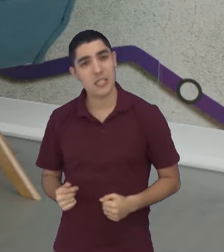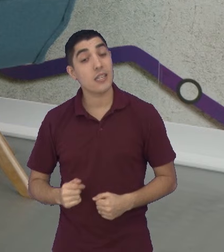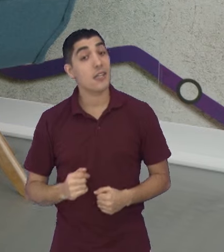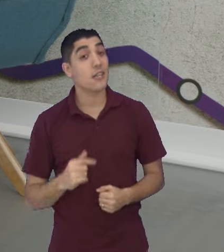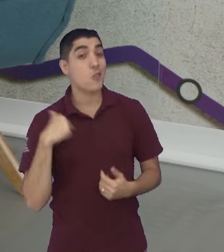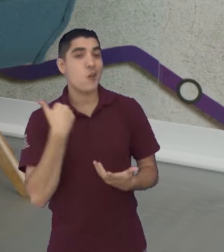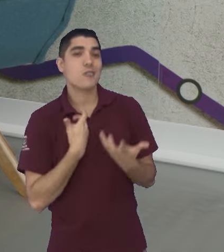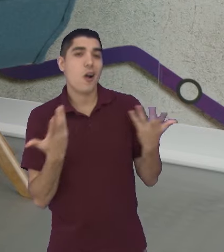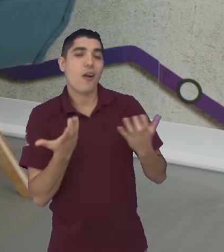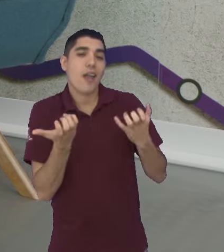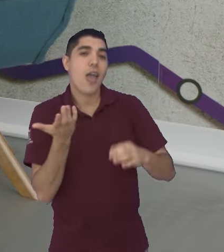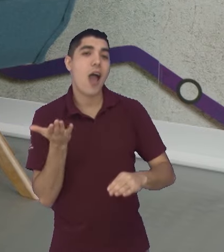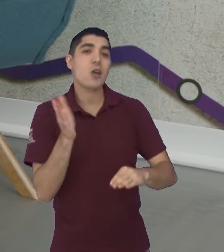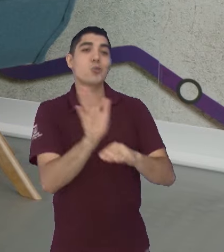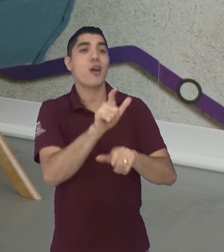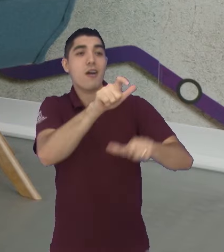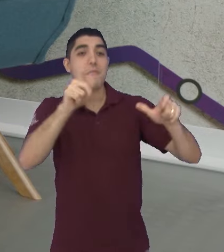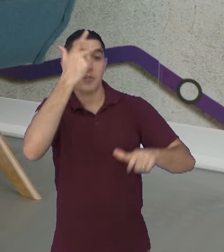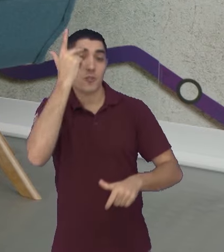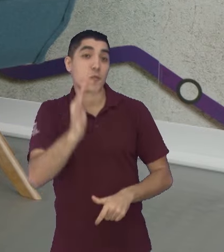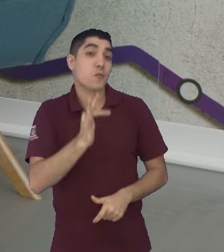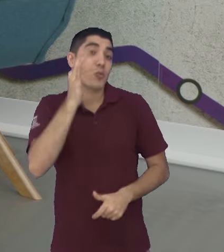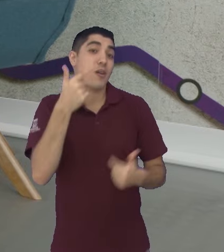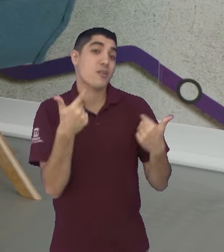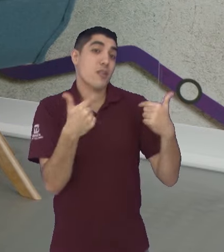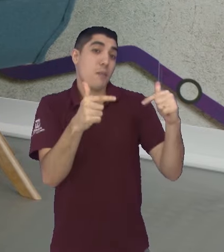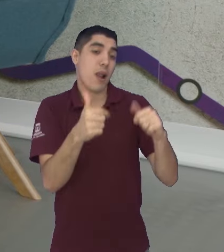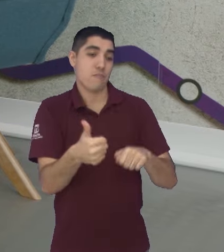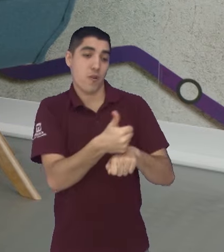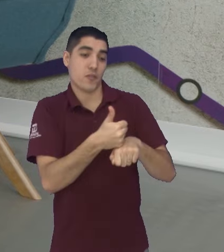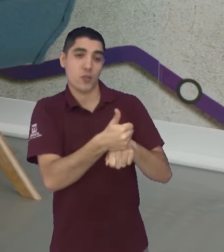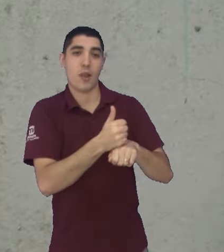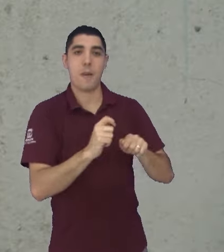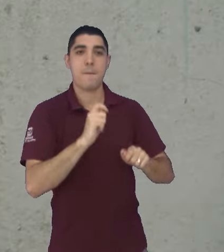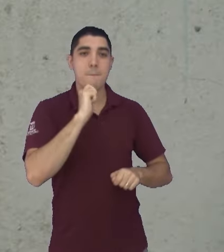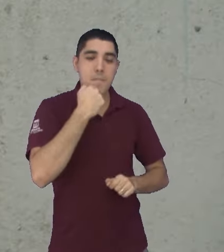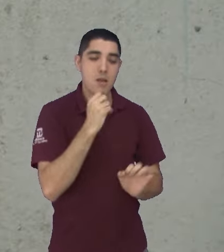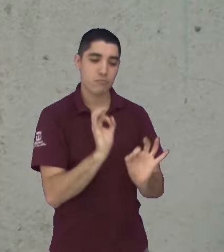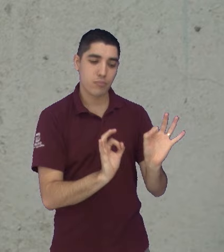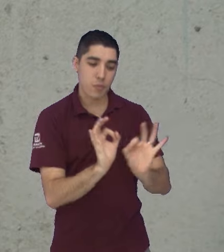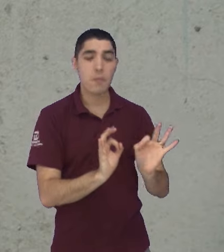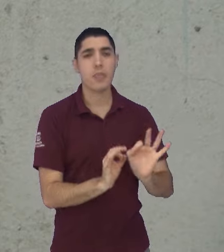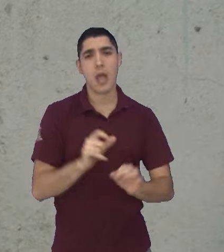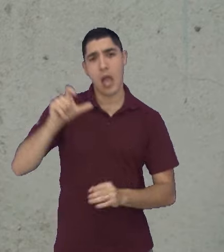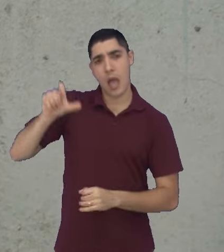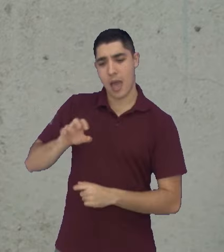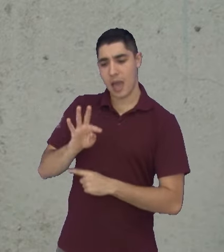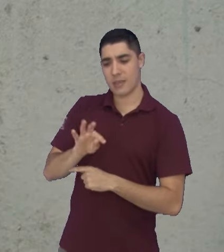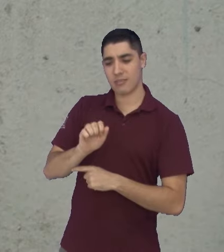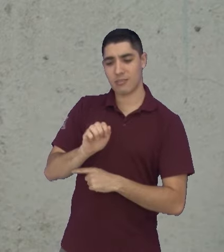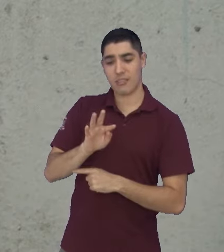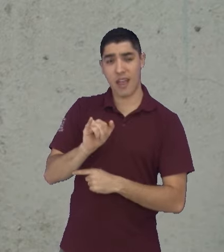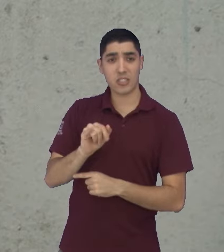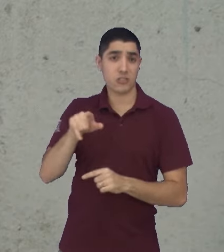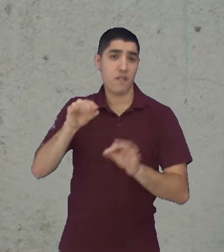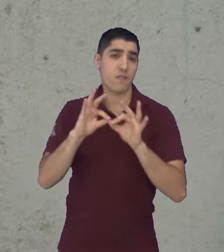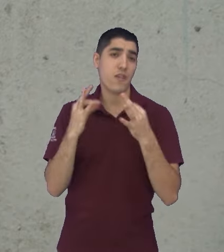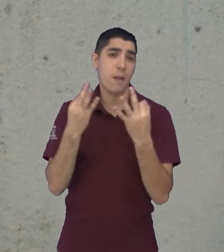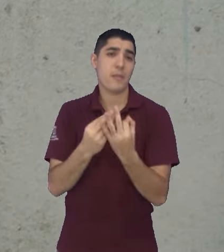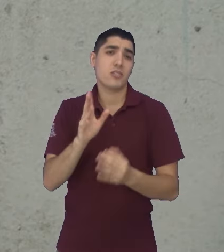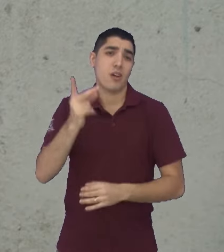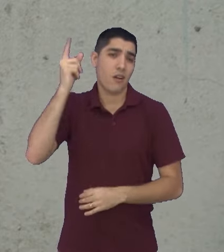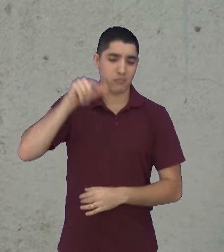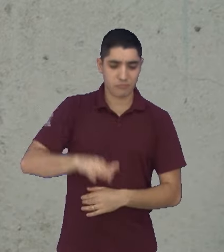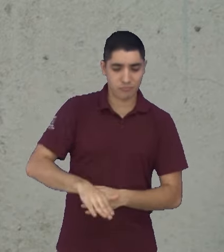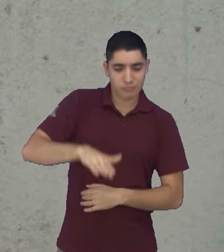quer entrar nessa área. Você já é diferente dos outros, né? Que começaram. A Tati começou com a família, como você também, né? Já tinha uma certa paixão